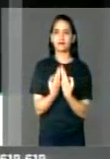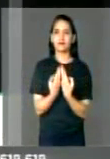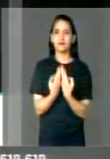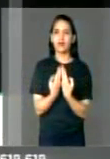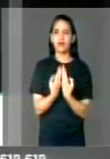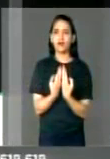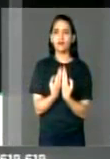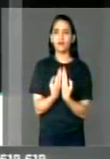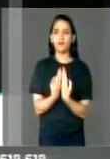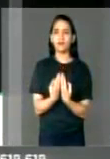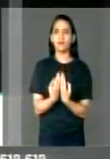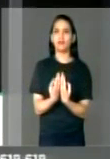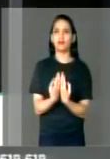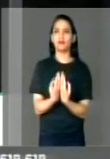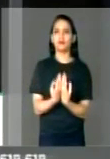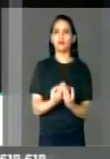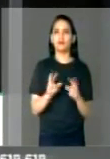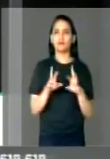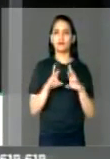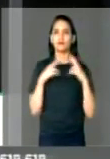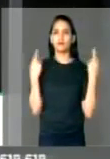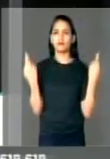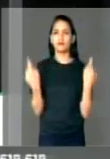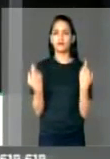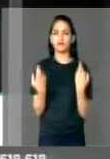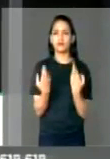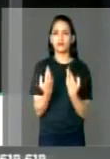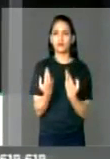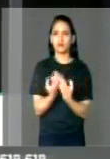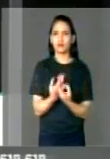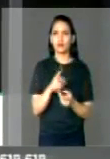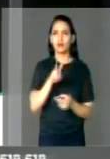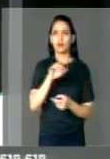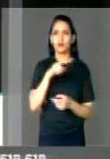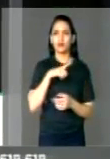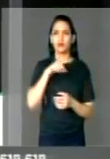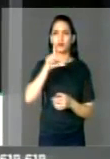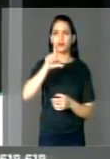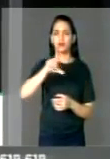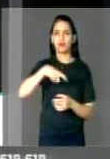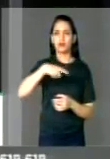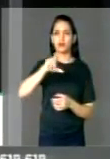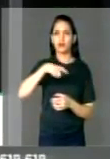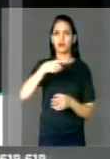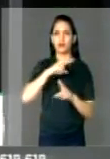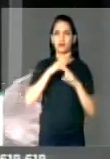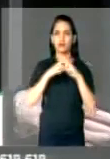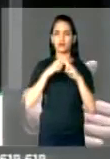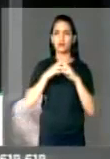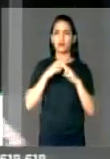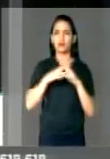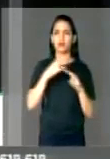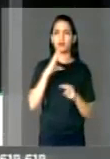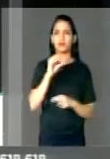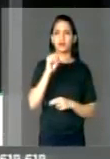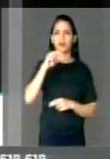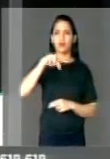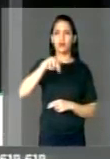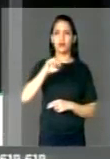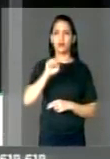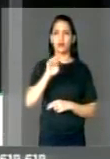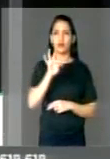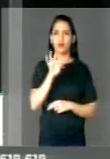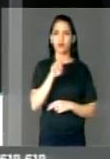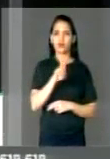Planalto, será avançado o cartão da Caixa ConstruCard. Será um cartão que